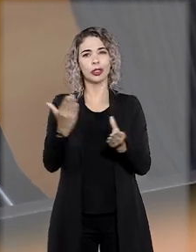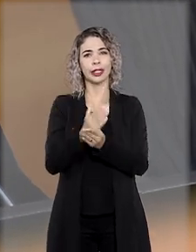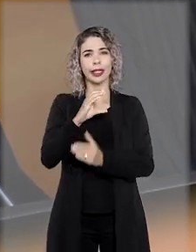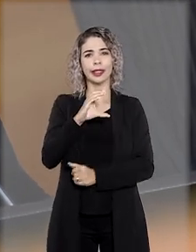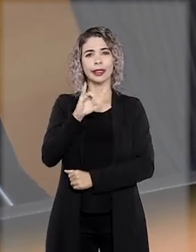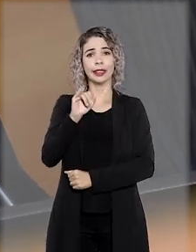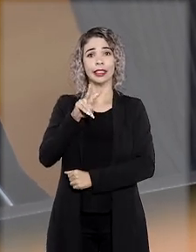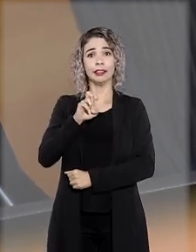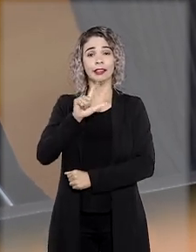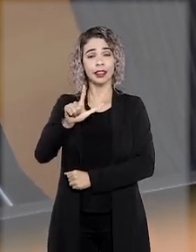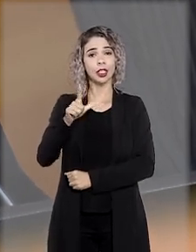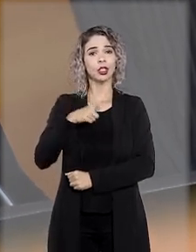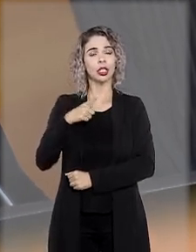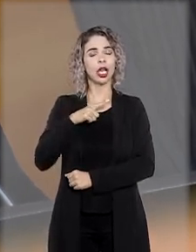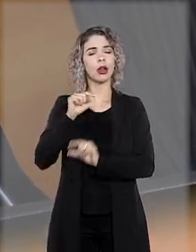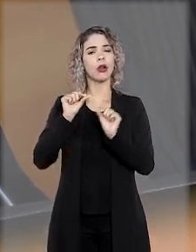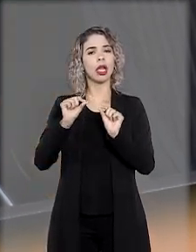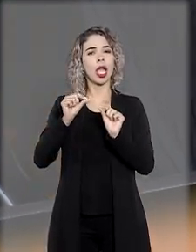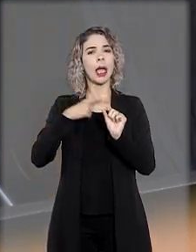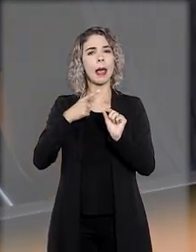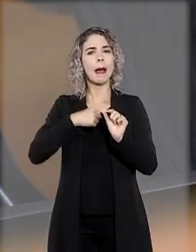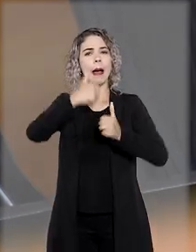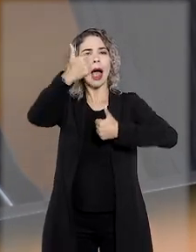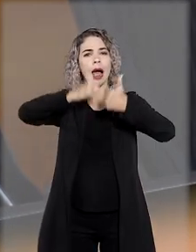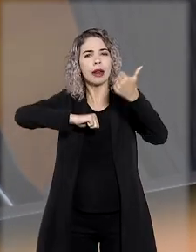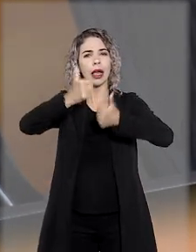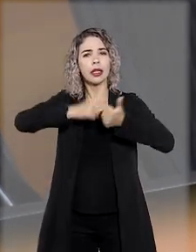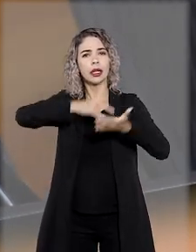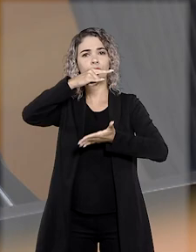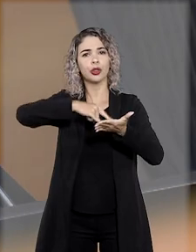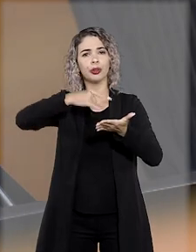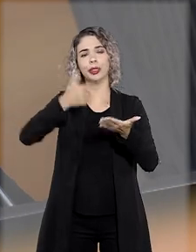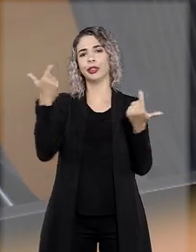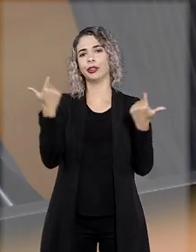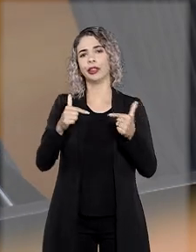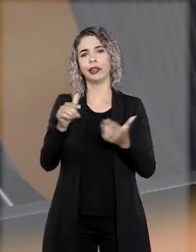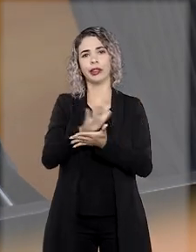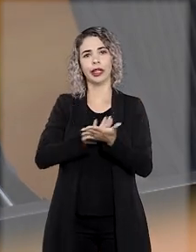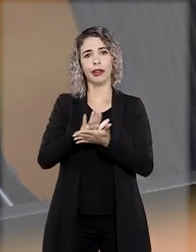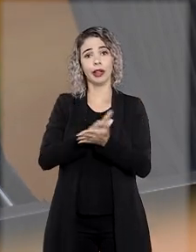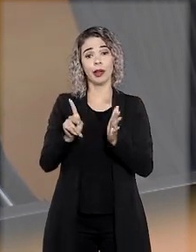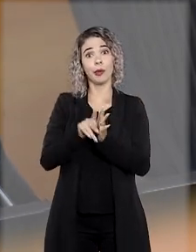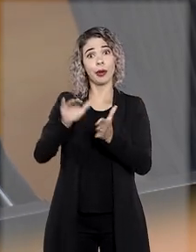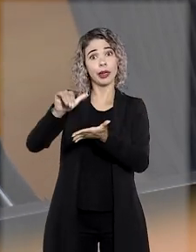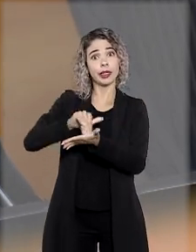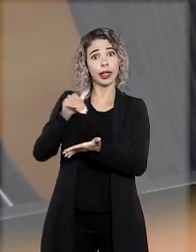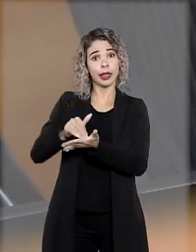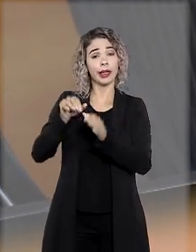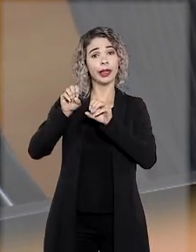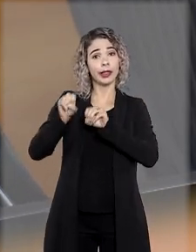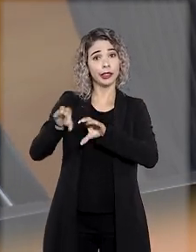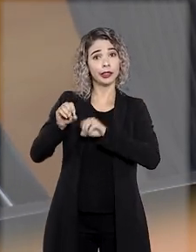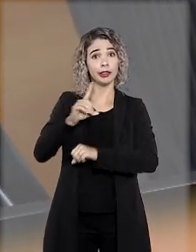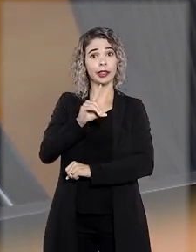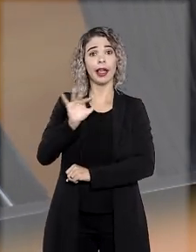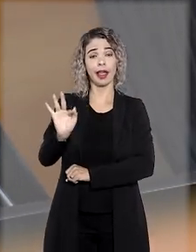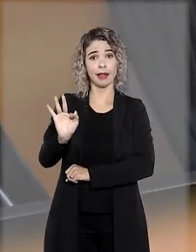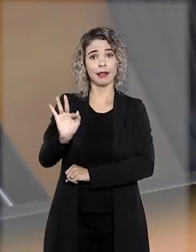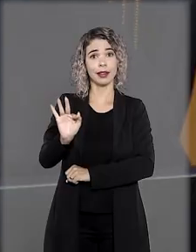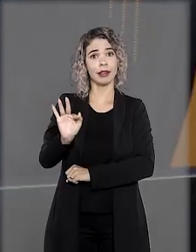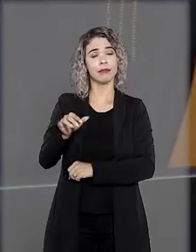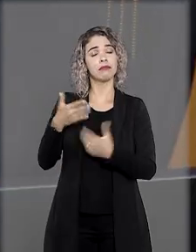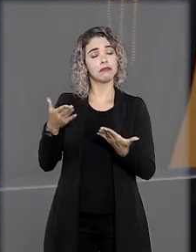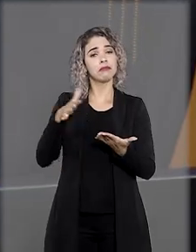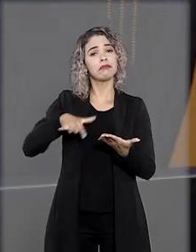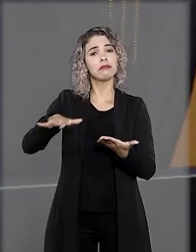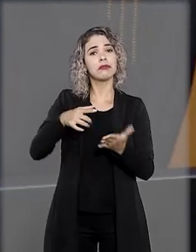em que se questiona omissão quanto à análise de documento juntados aos autos pela própria Secretaria de Educação do DF,